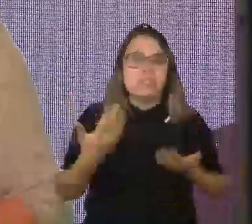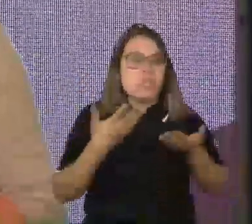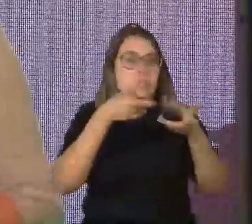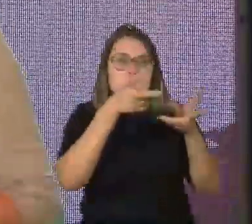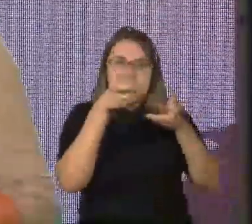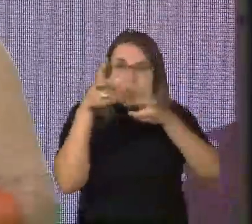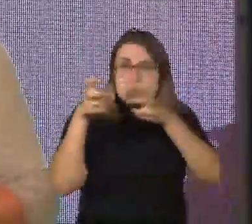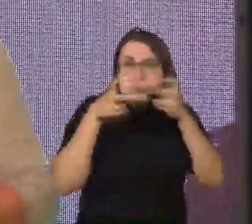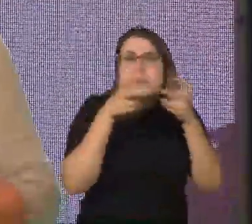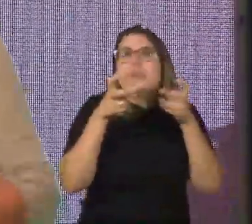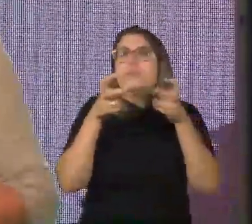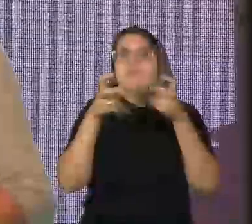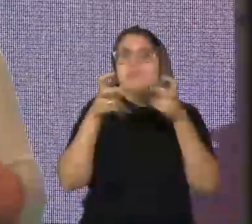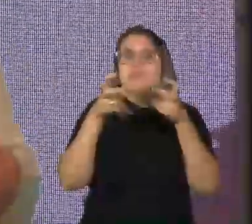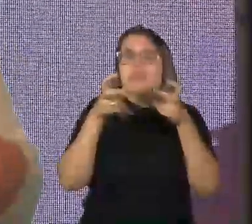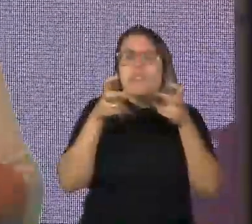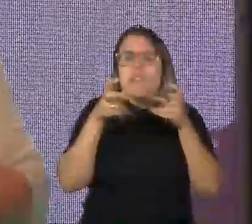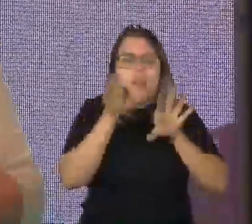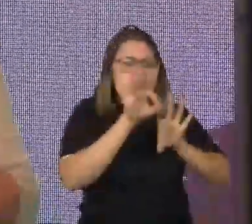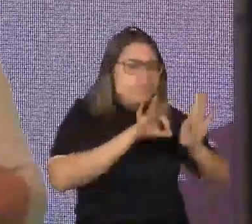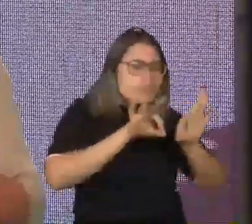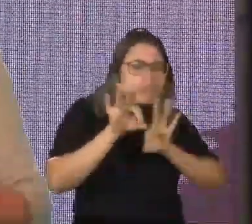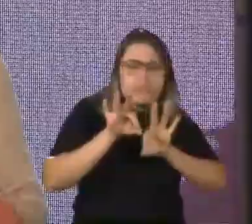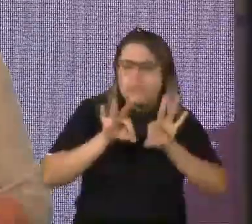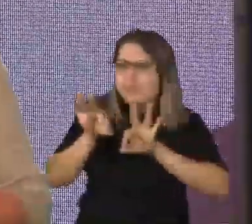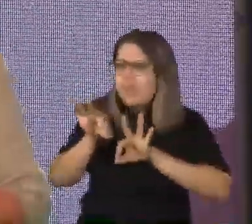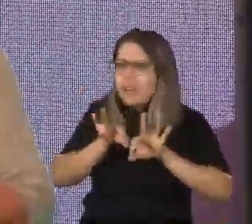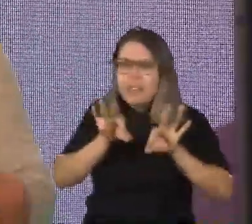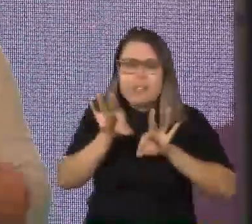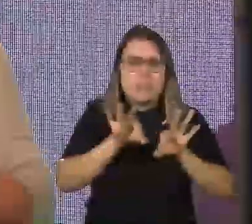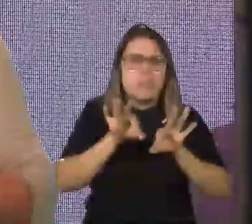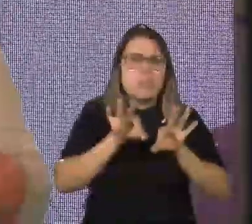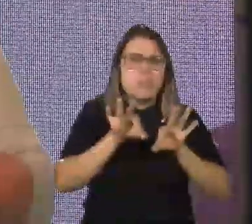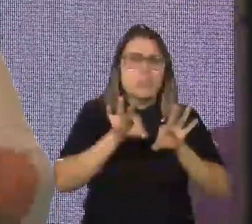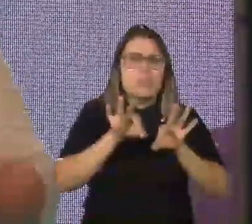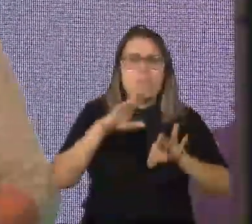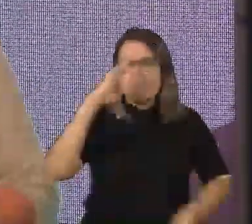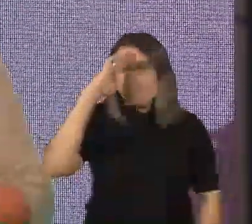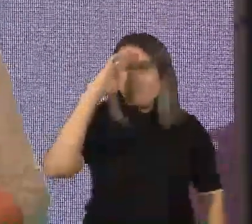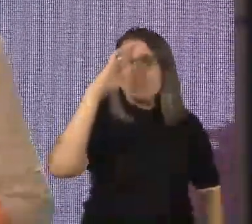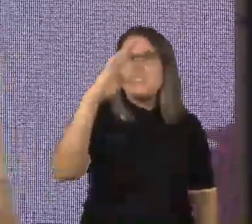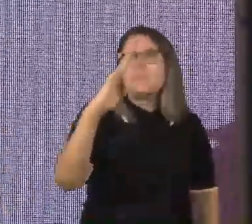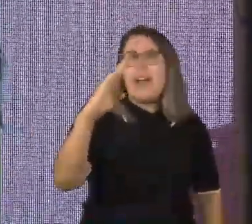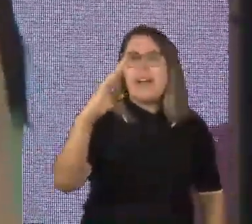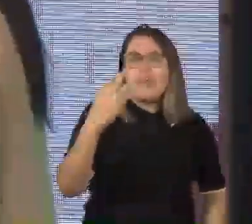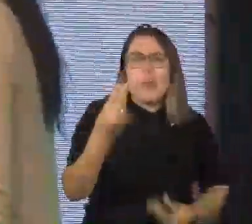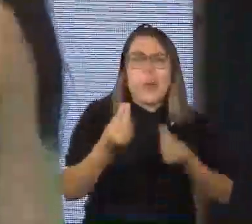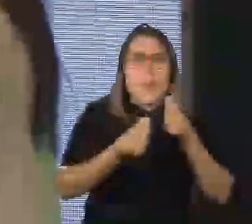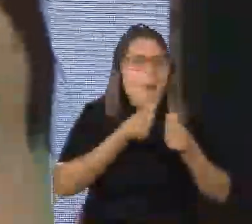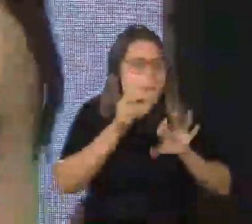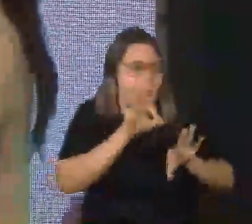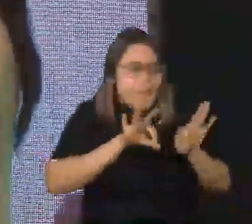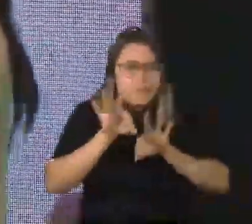contexto de uma pandemia e organizamos hoje aqui para vocês dois pontos principais no processo